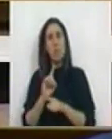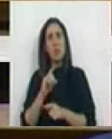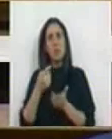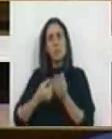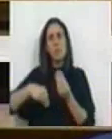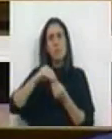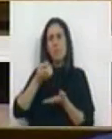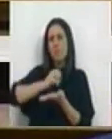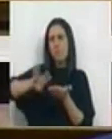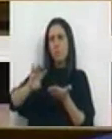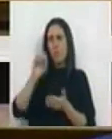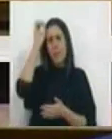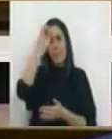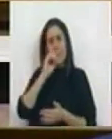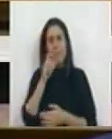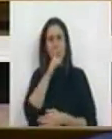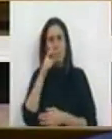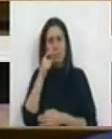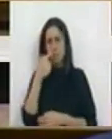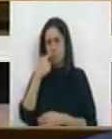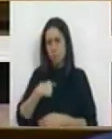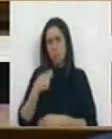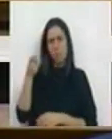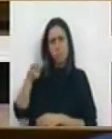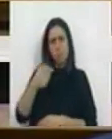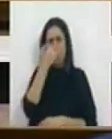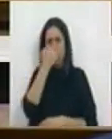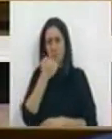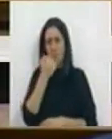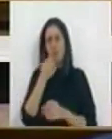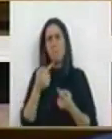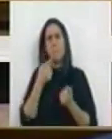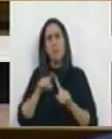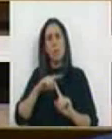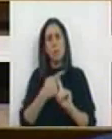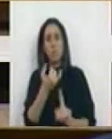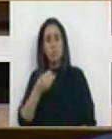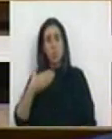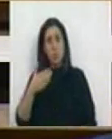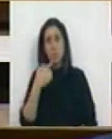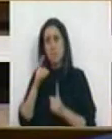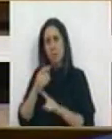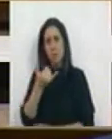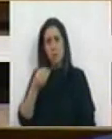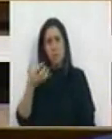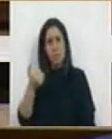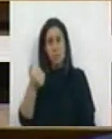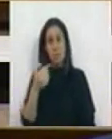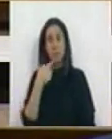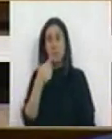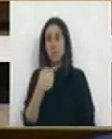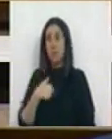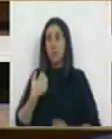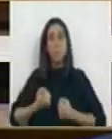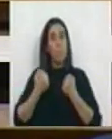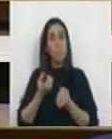sobretaxa para ninguém. Voltou a falhar os compromissos eleitorais de 2011 e falhou outra vez em 2015. Vem aqui dizer que